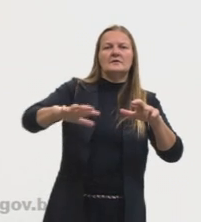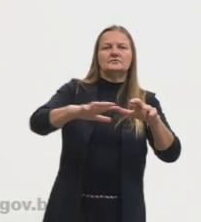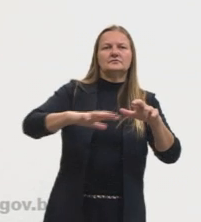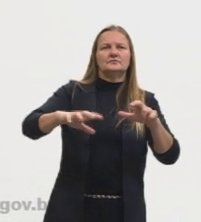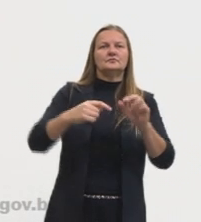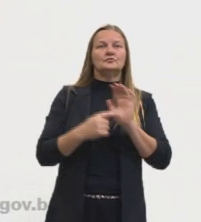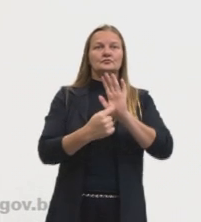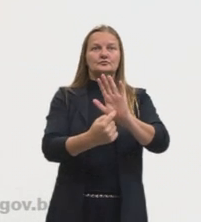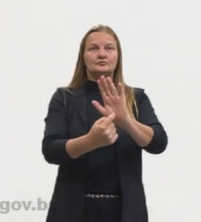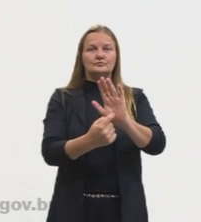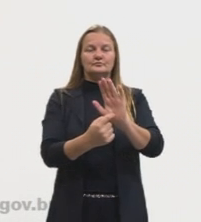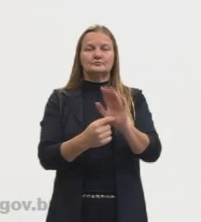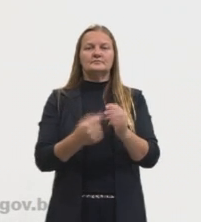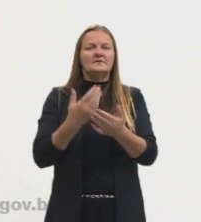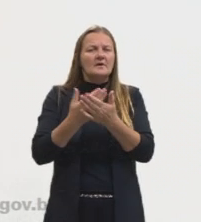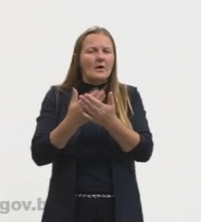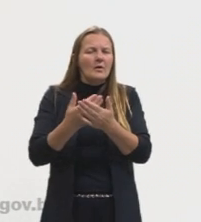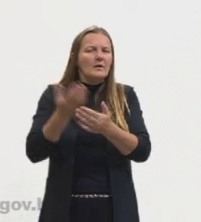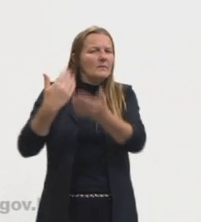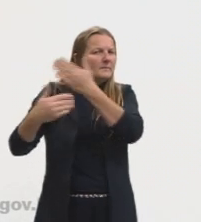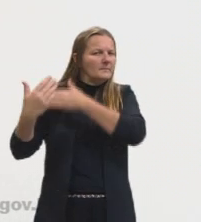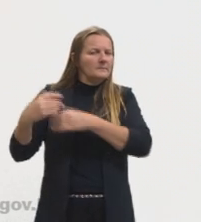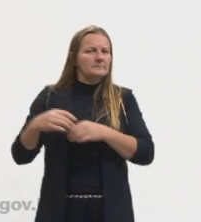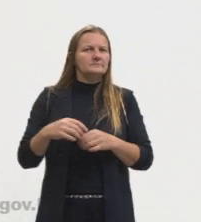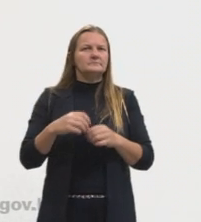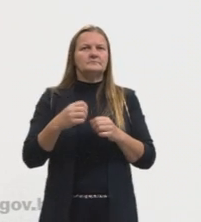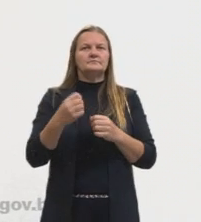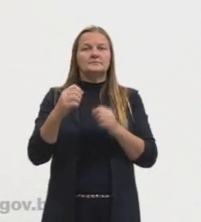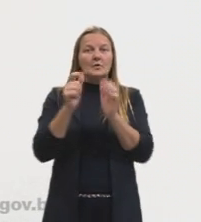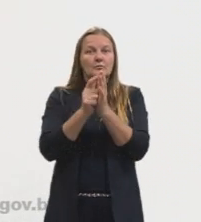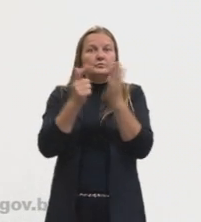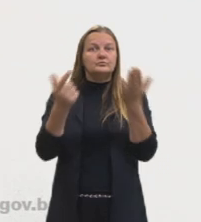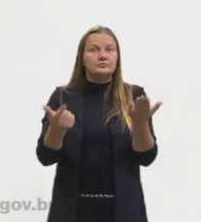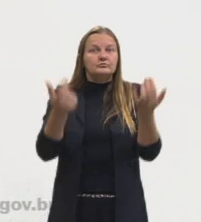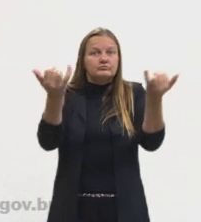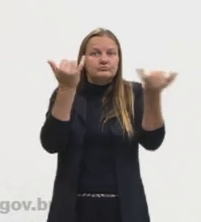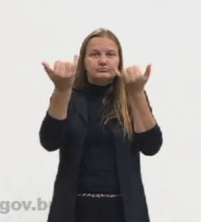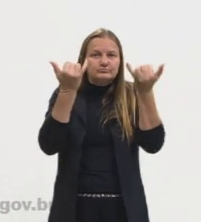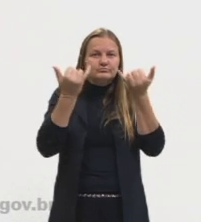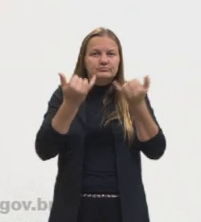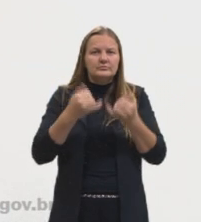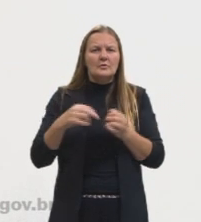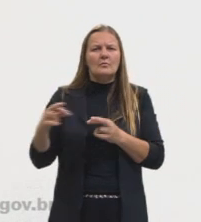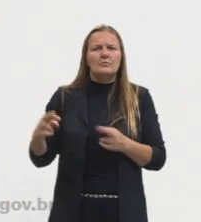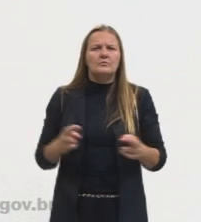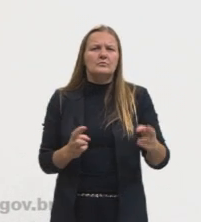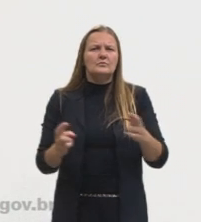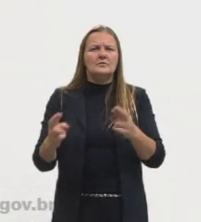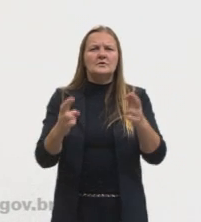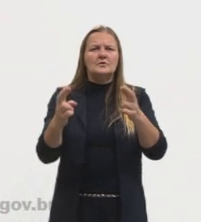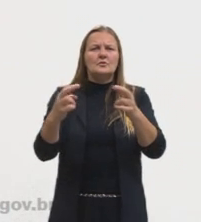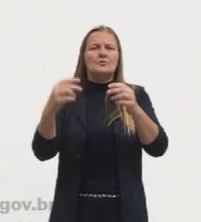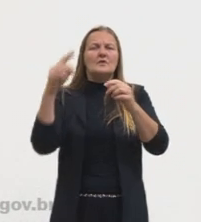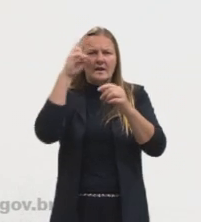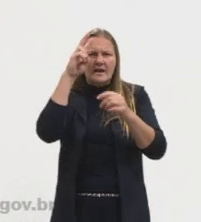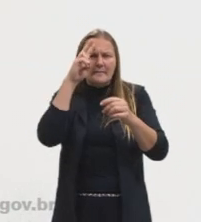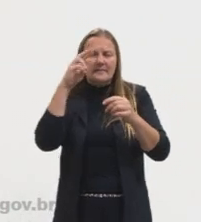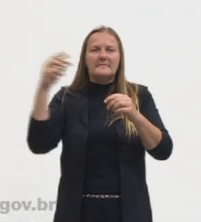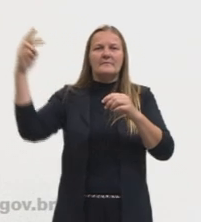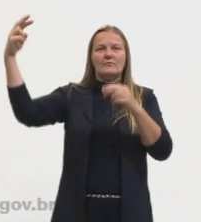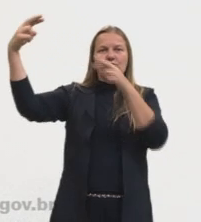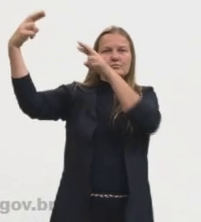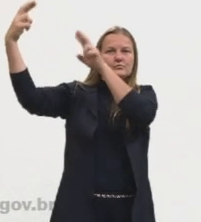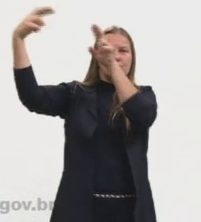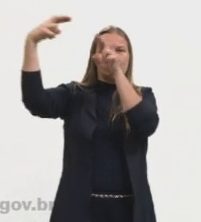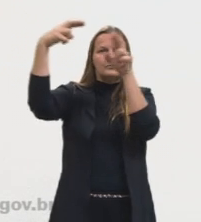trouxe pra vocês, né, na aula passada, justamente essa manchete, nós vimos que aqueles rios voadores, né, os Ecas, estão